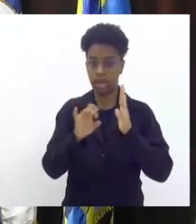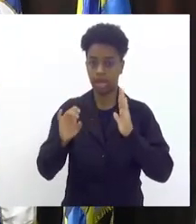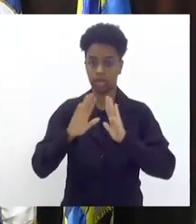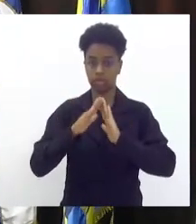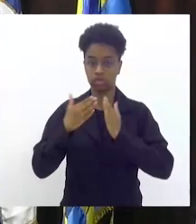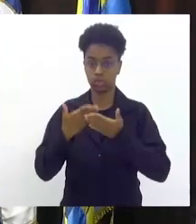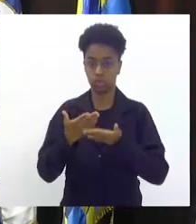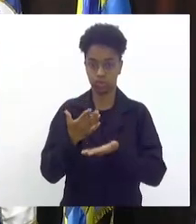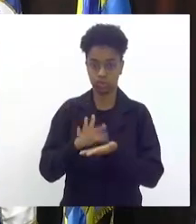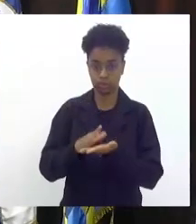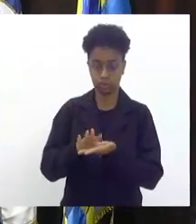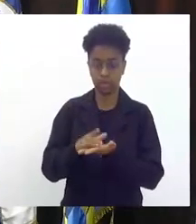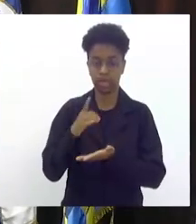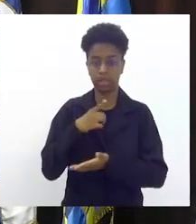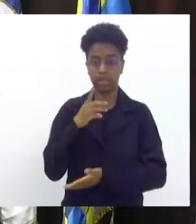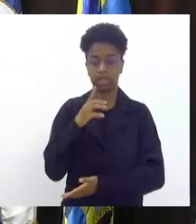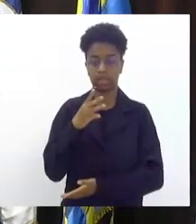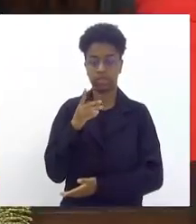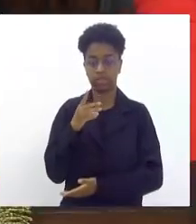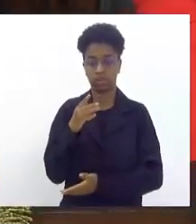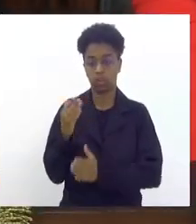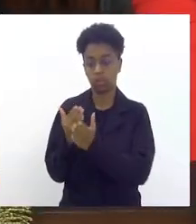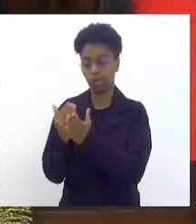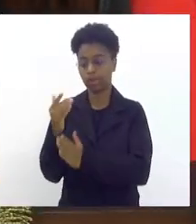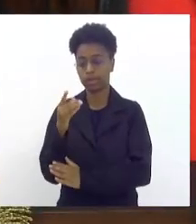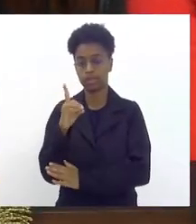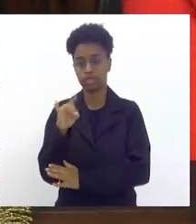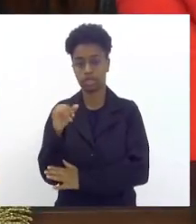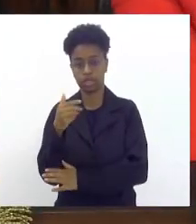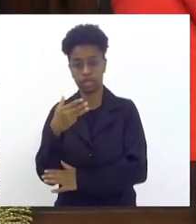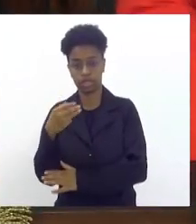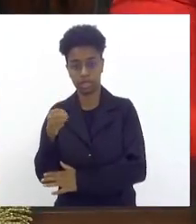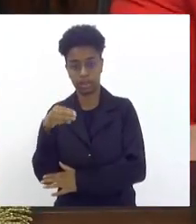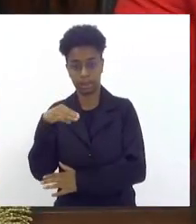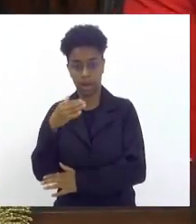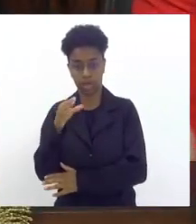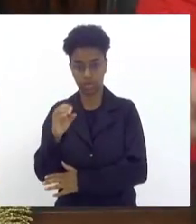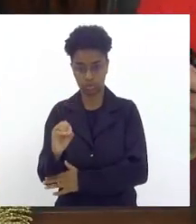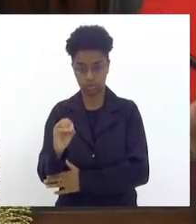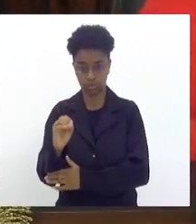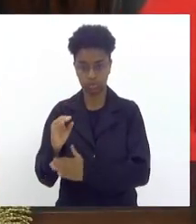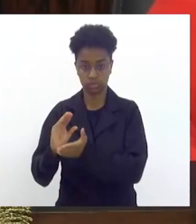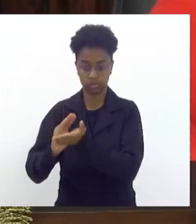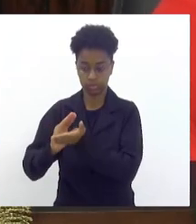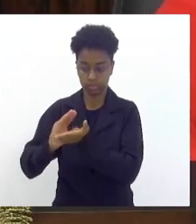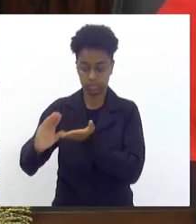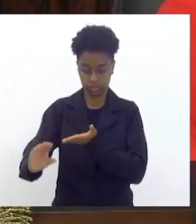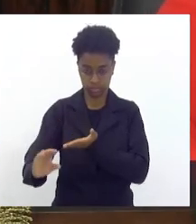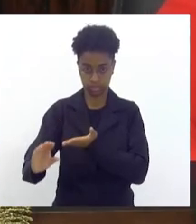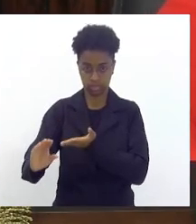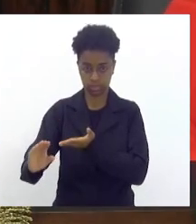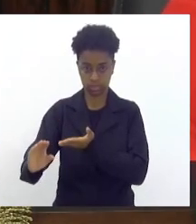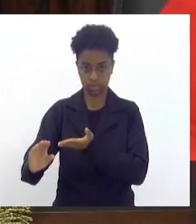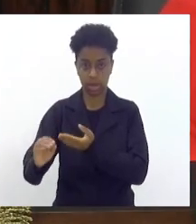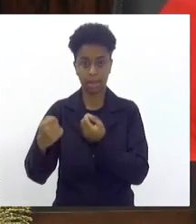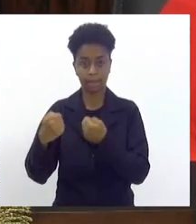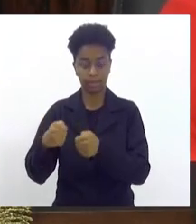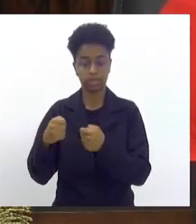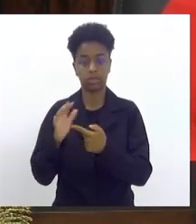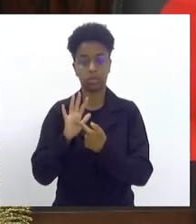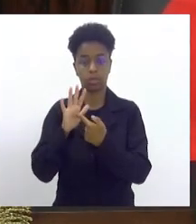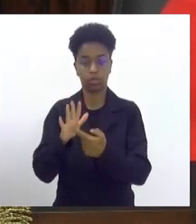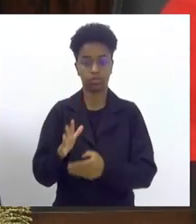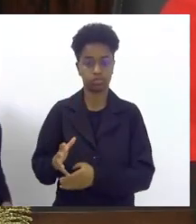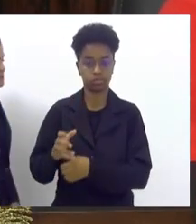que é de 30 de março do ano subsequente ao recebimento do recurso prestar conta